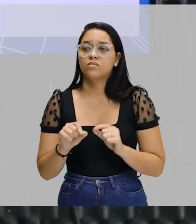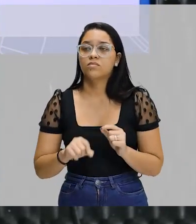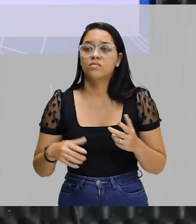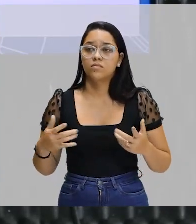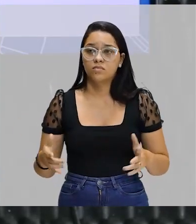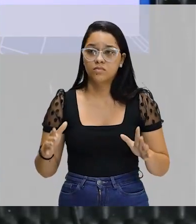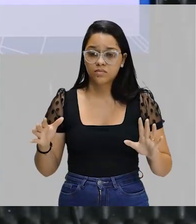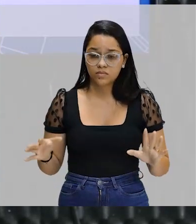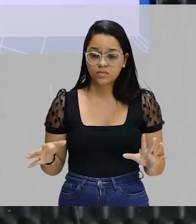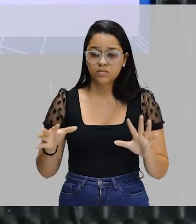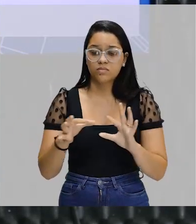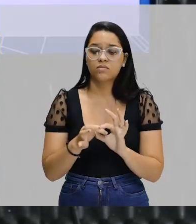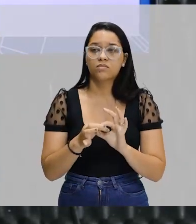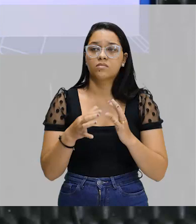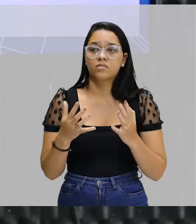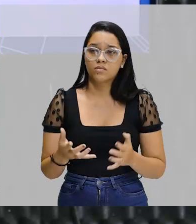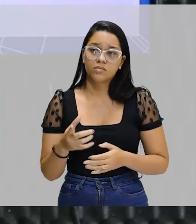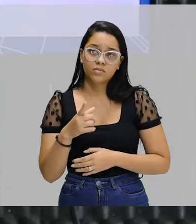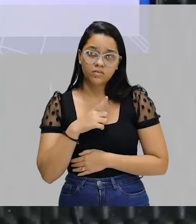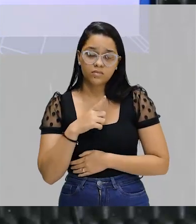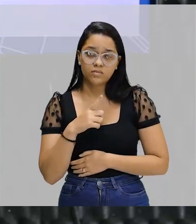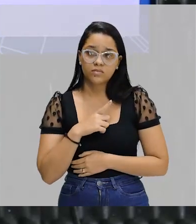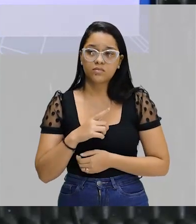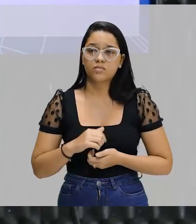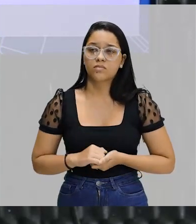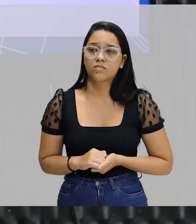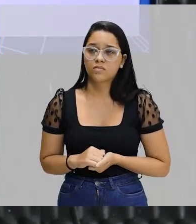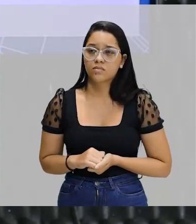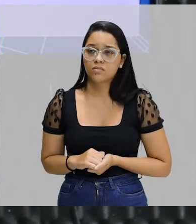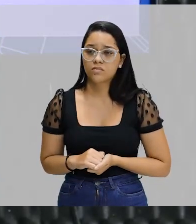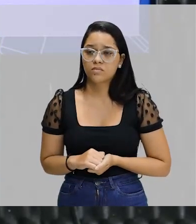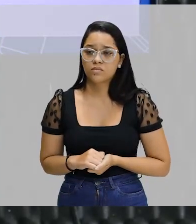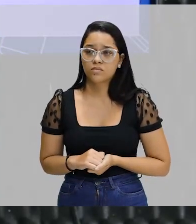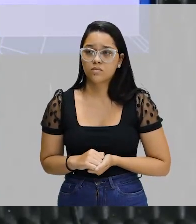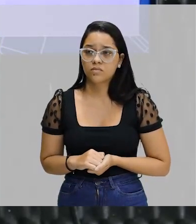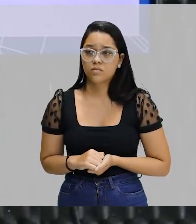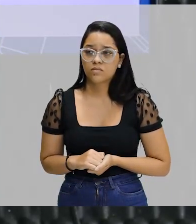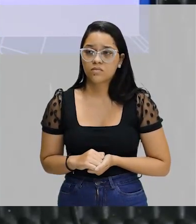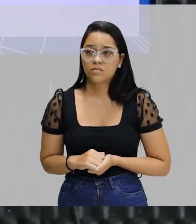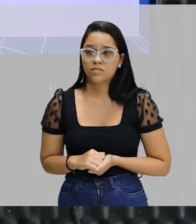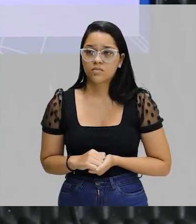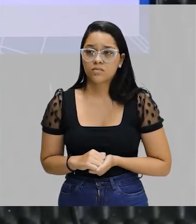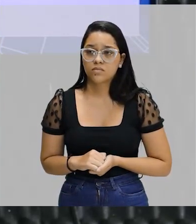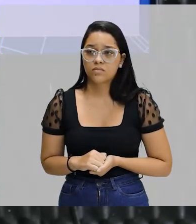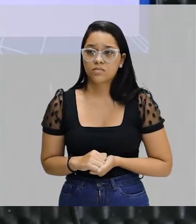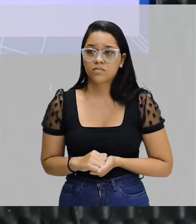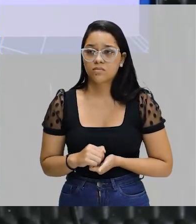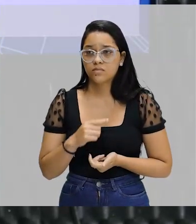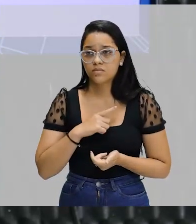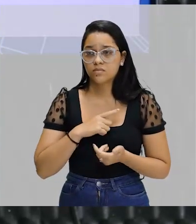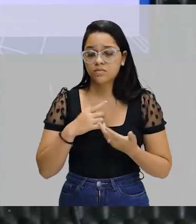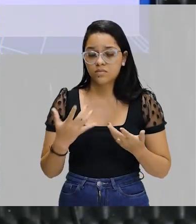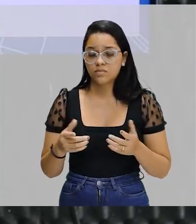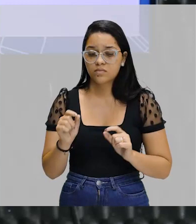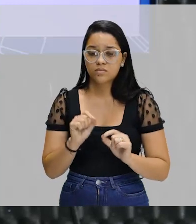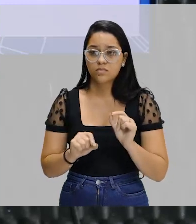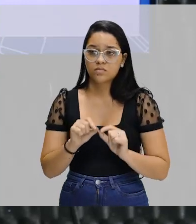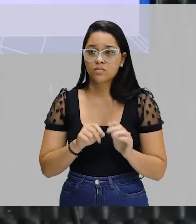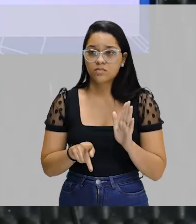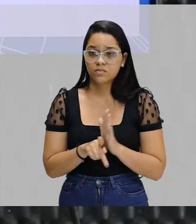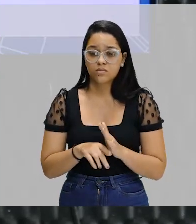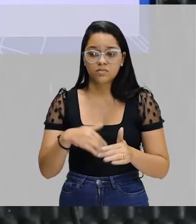além de ligar as orações, né? As duas partes da frase, eu tenho uma função aqui